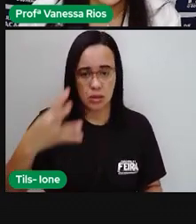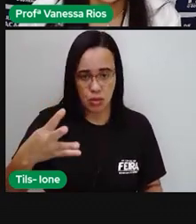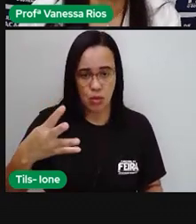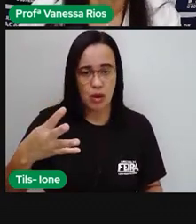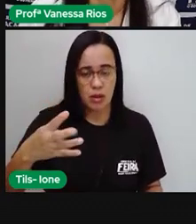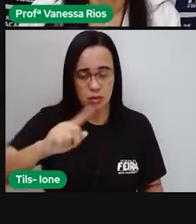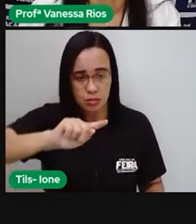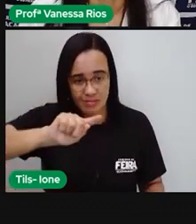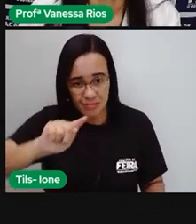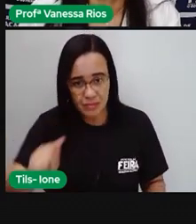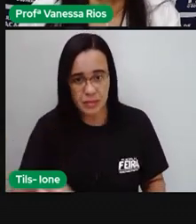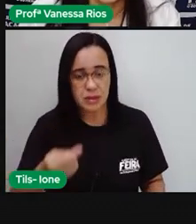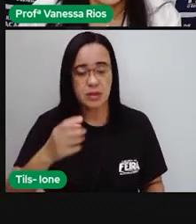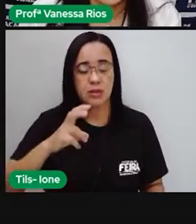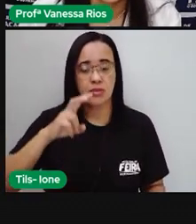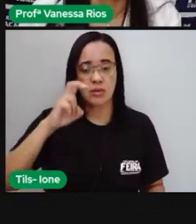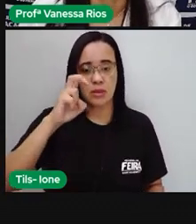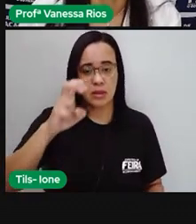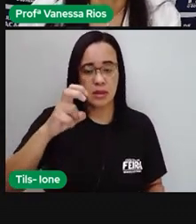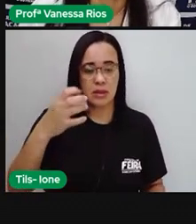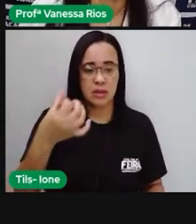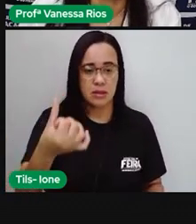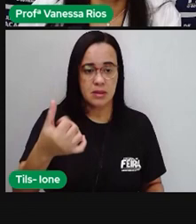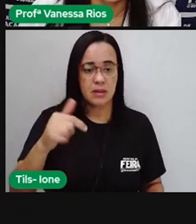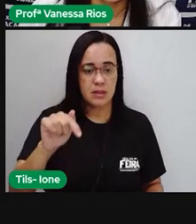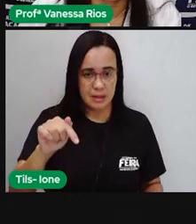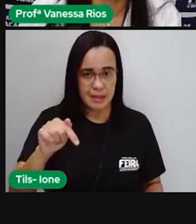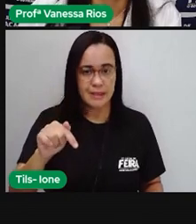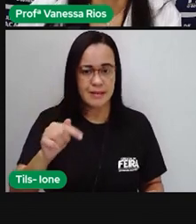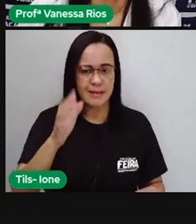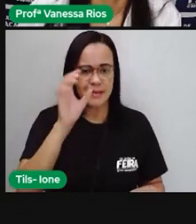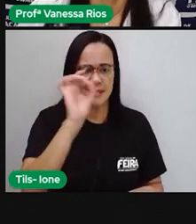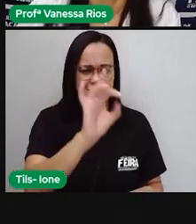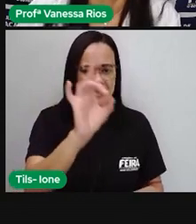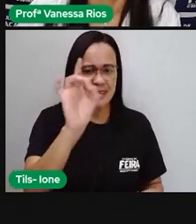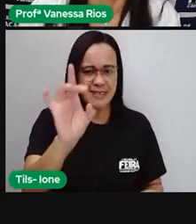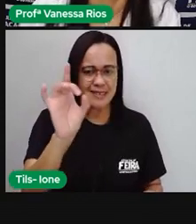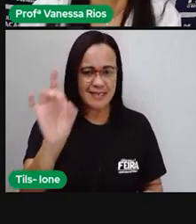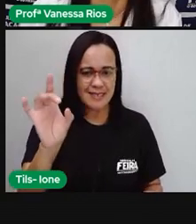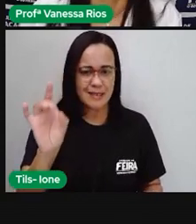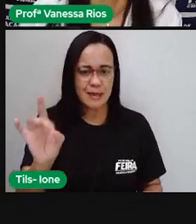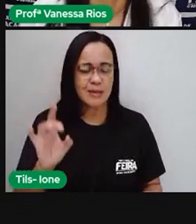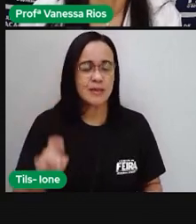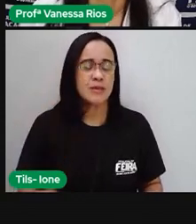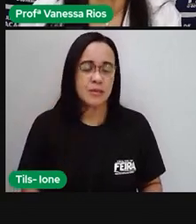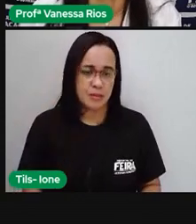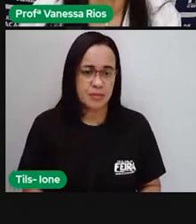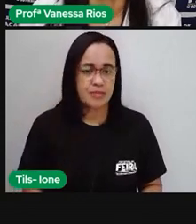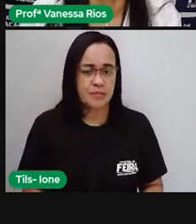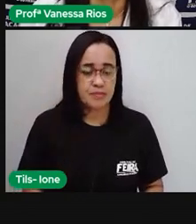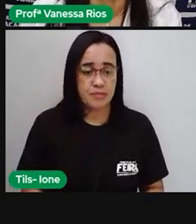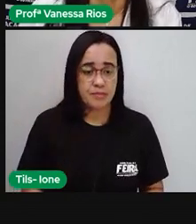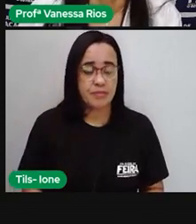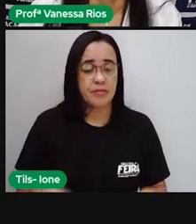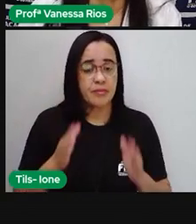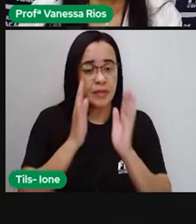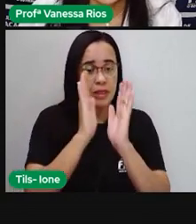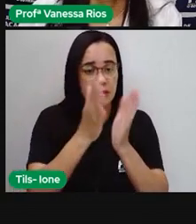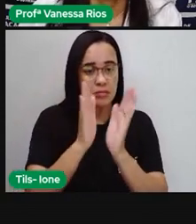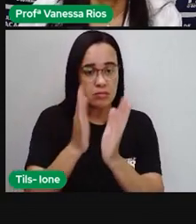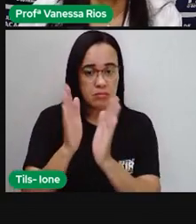unidade, um para a dezena, outro para a centena. E um número representando aí as unidades de